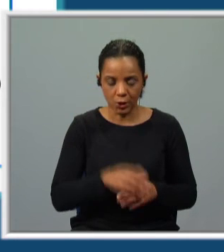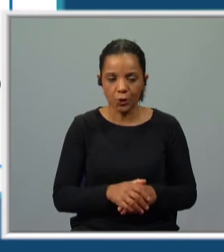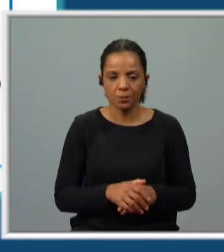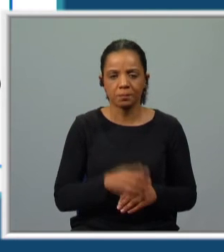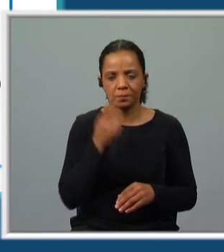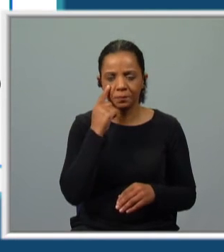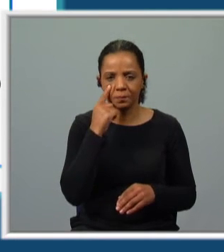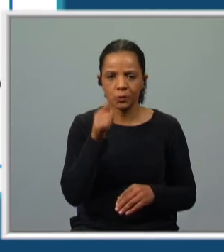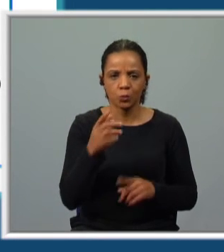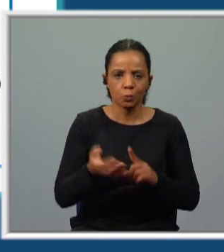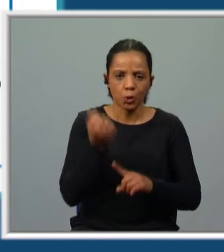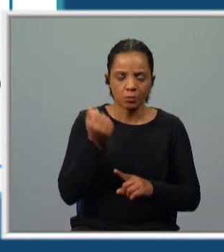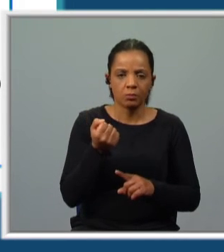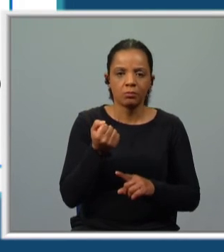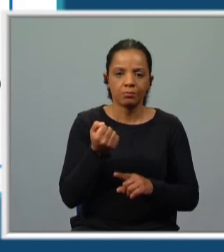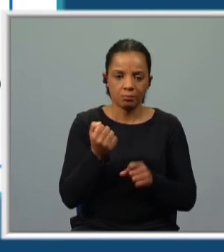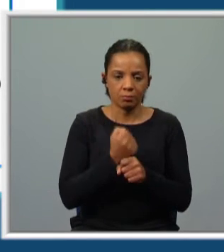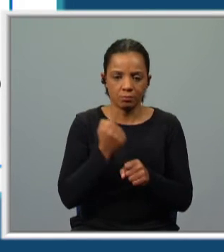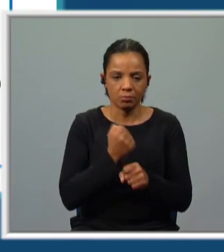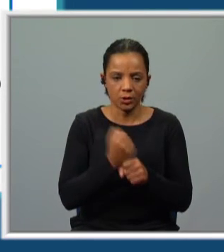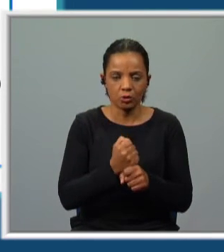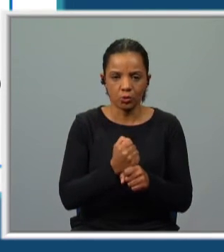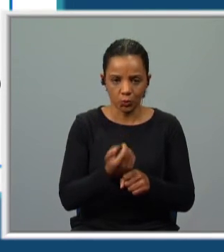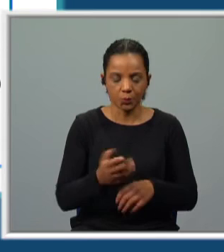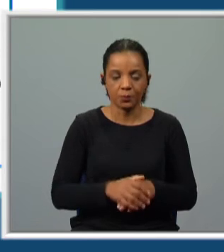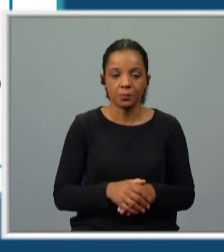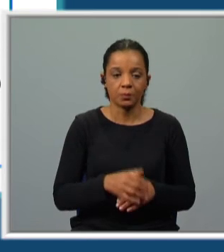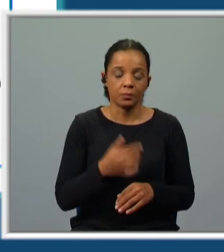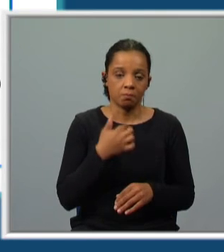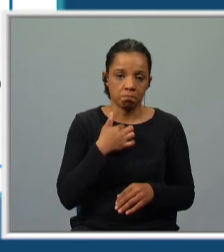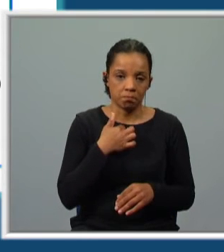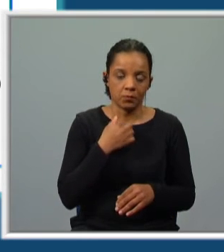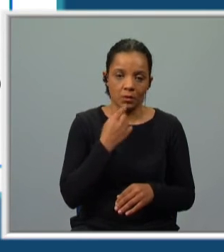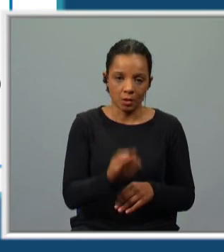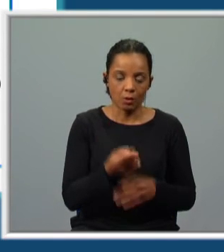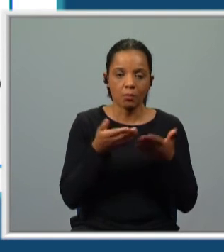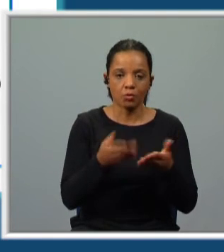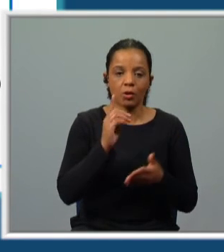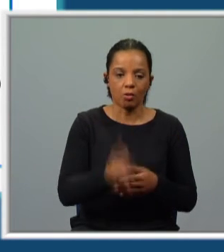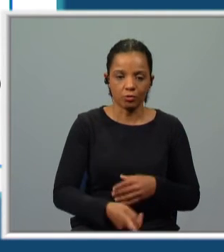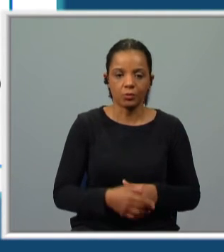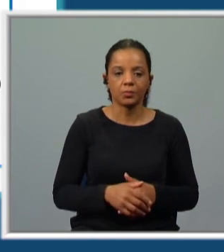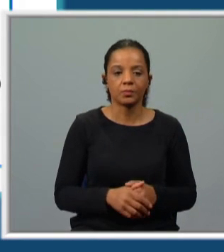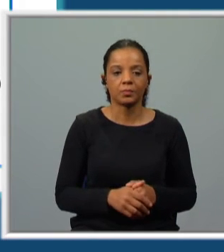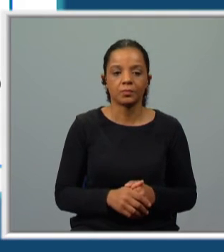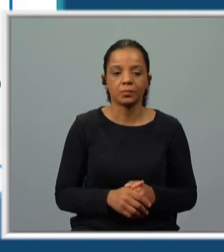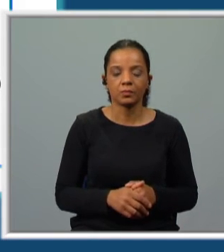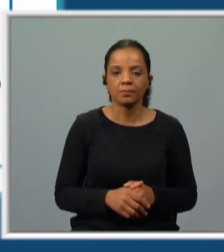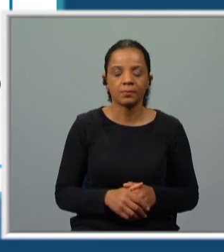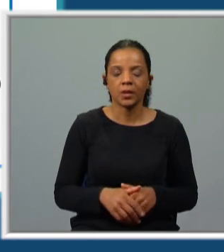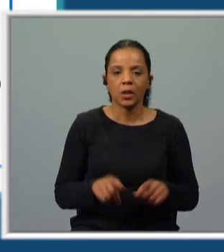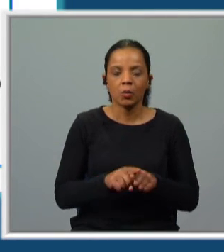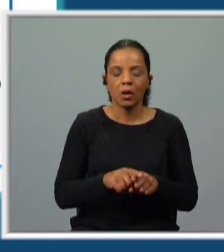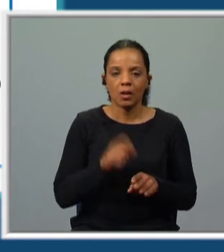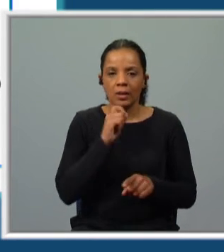Vamos ver se consegues fazer o exercício sem dificuldade. E aquilo que eu te digo para te ajudar é o seguinte. Não te deixes